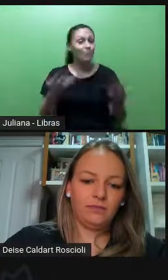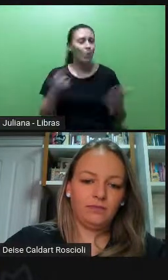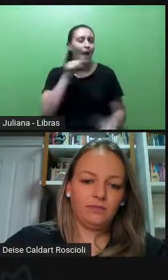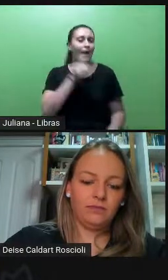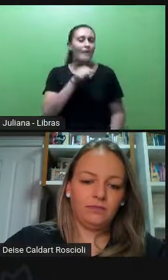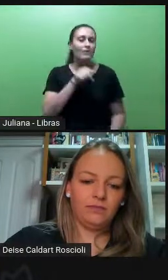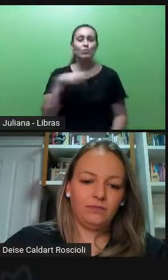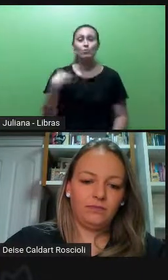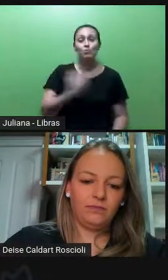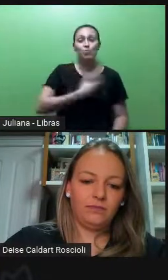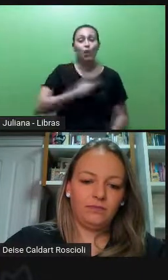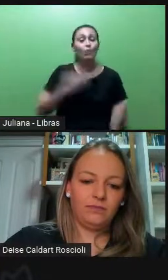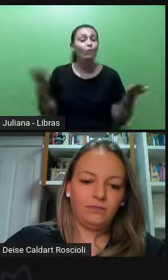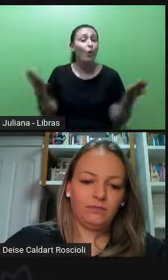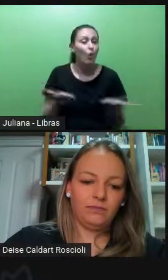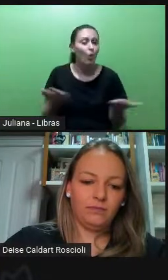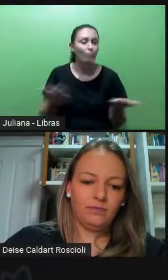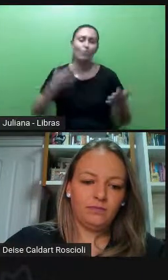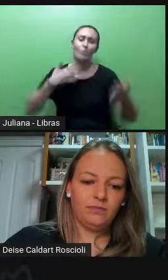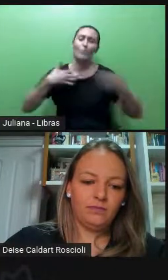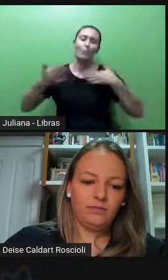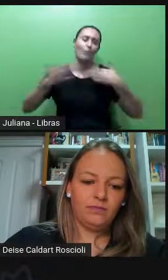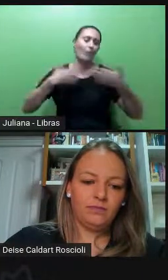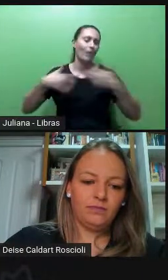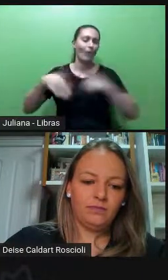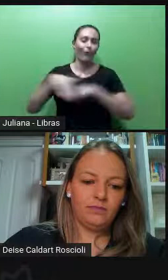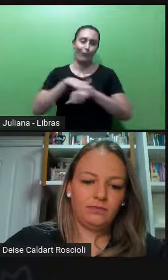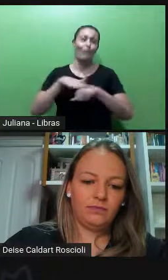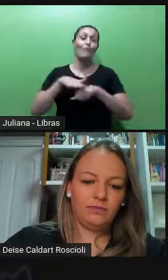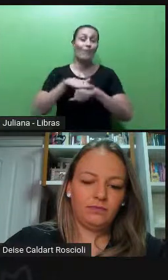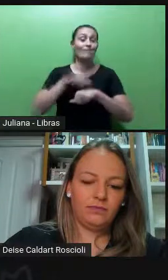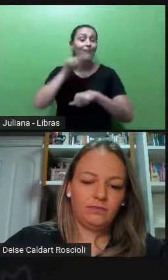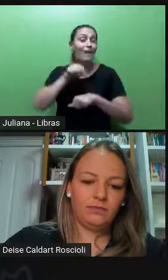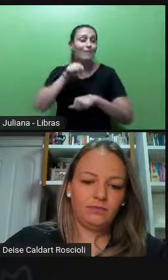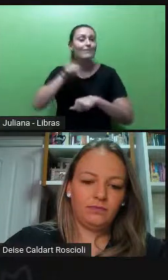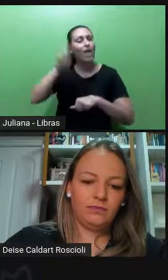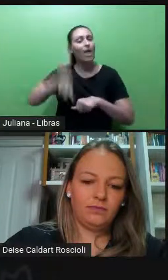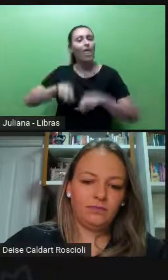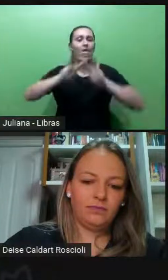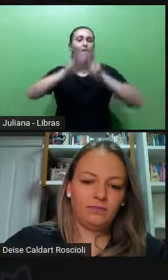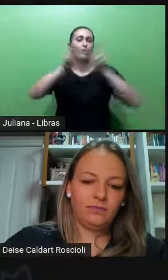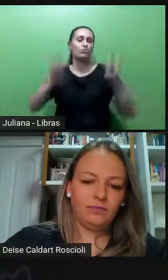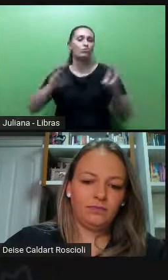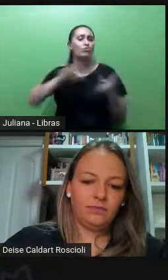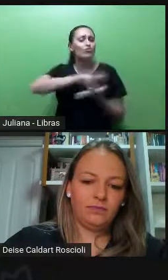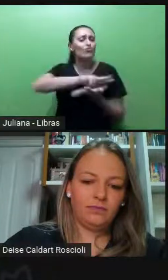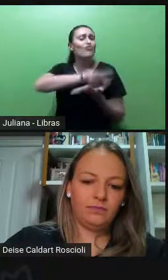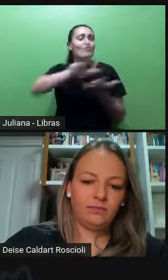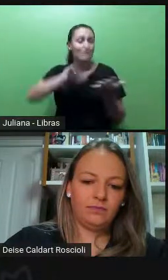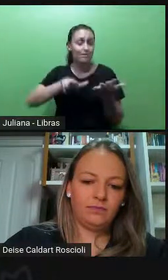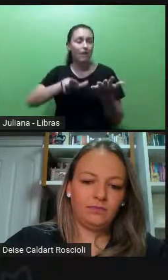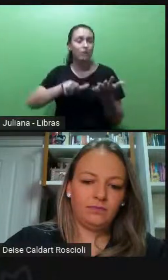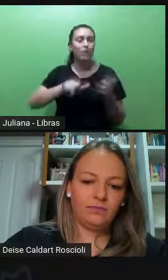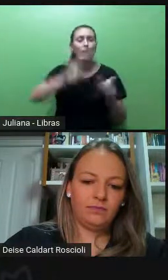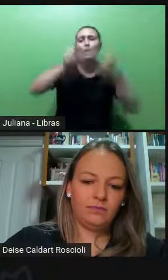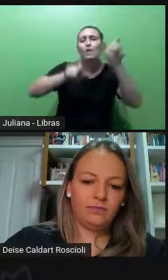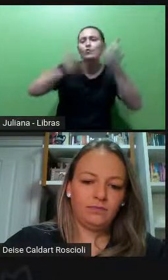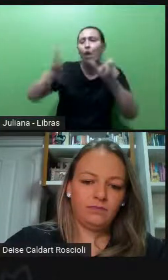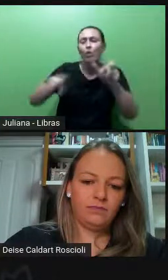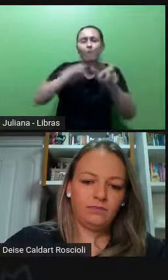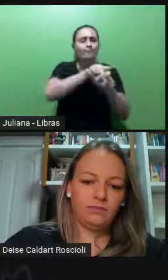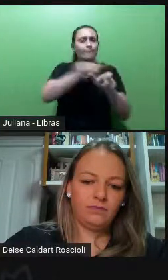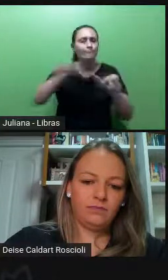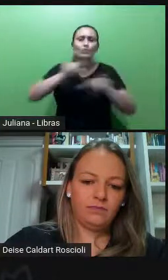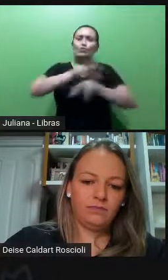trata a nossa conversa de hoje, é disso que se trata a diversidade. pessoas com diferentes identidades que